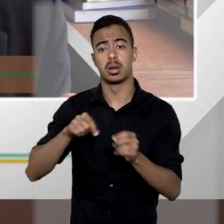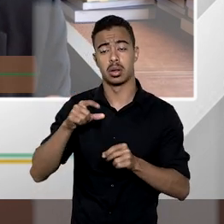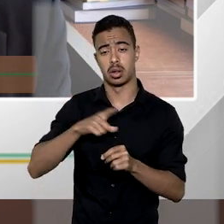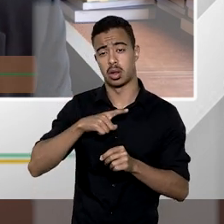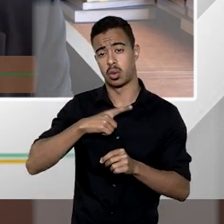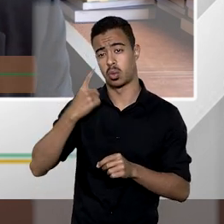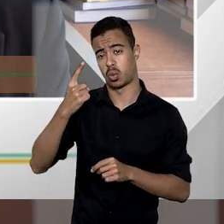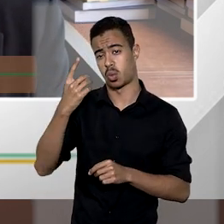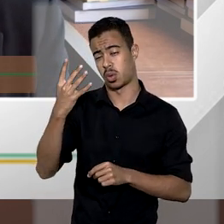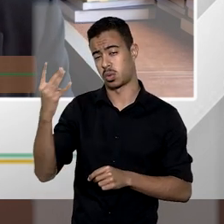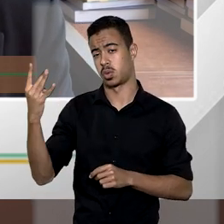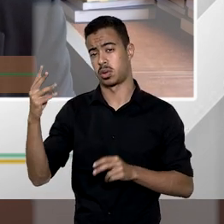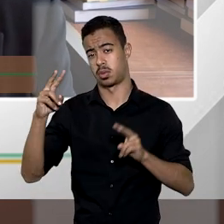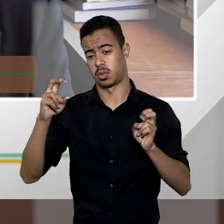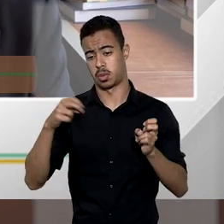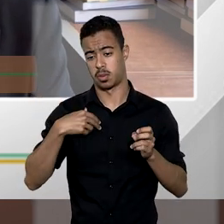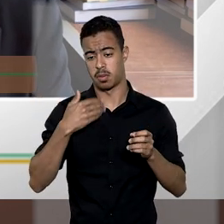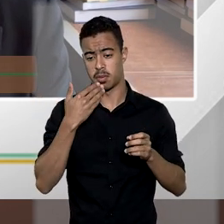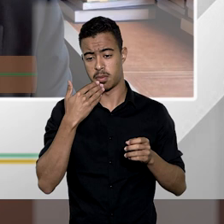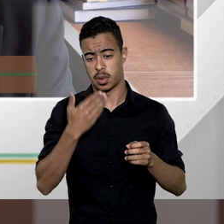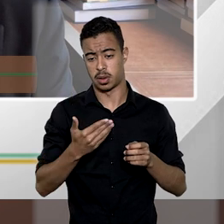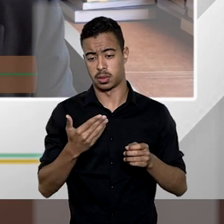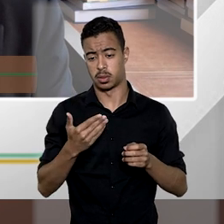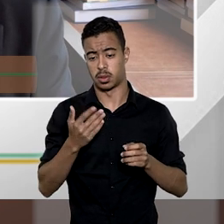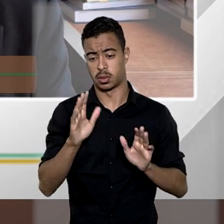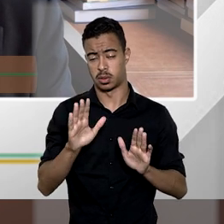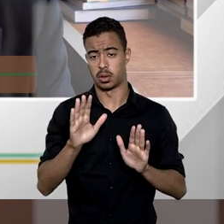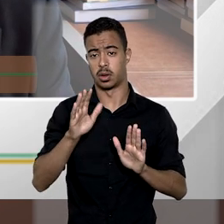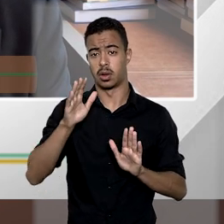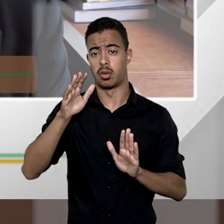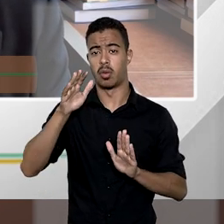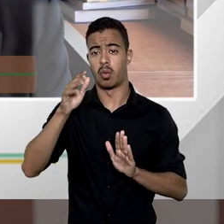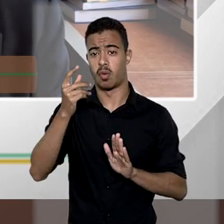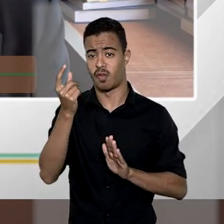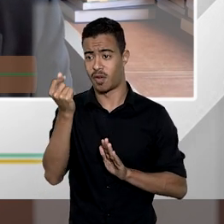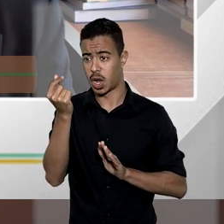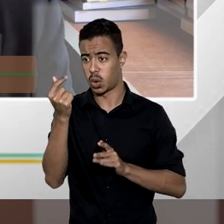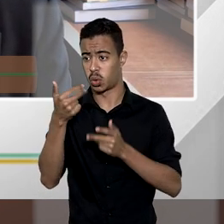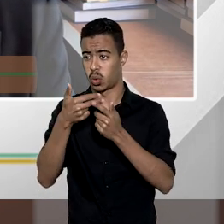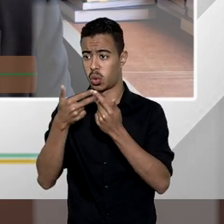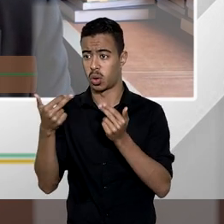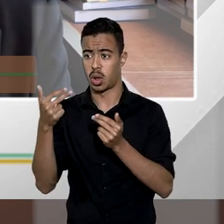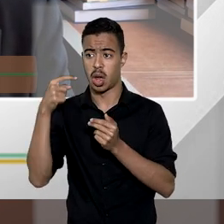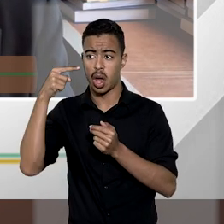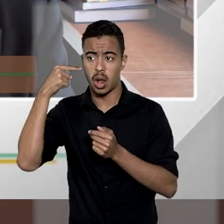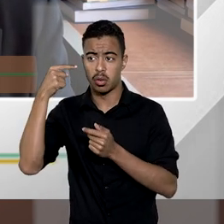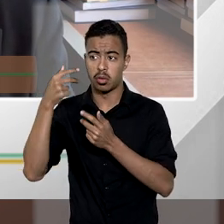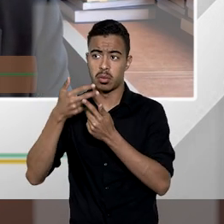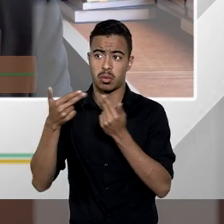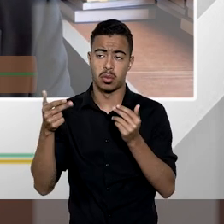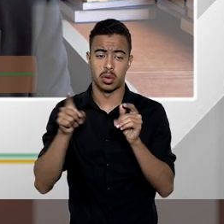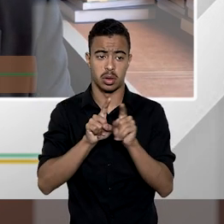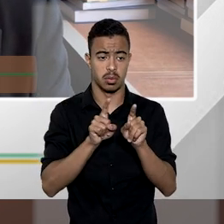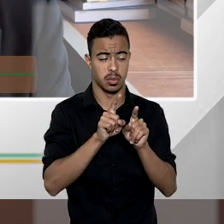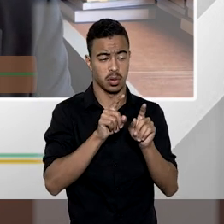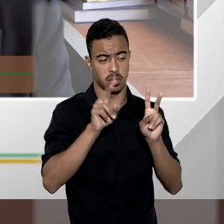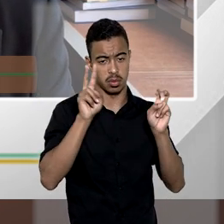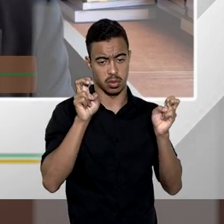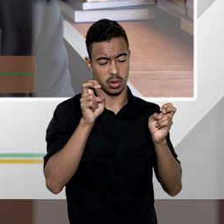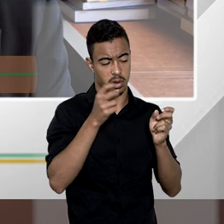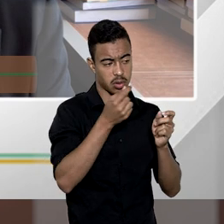que eu peço licença para a leitura o valor dos honorários advocatícios em sede de desapropriação